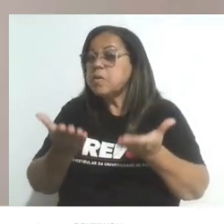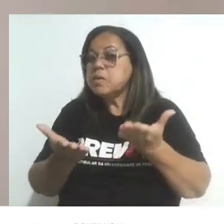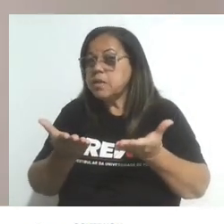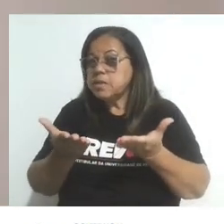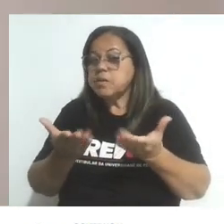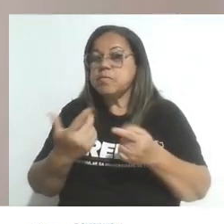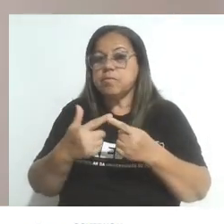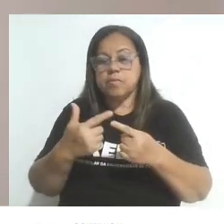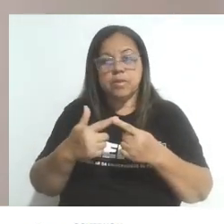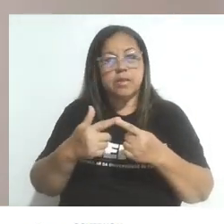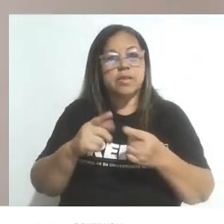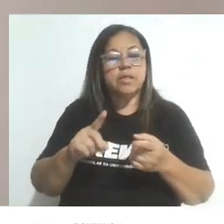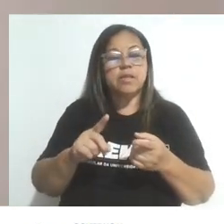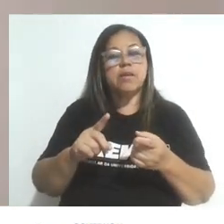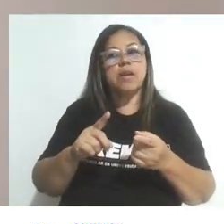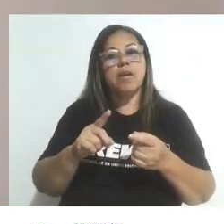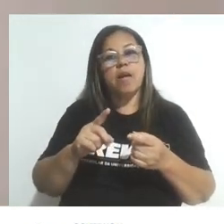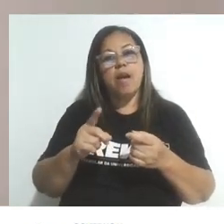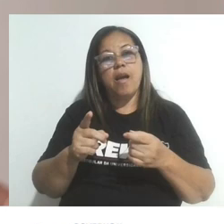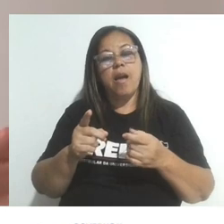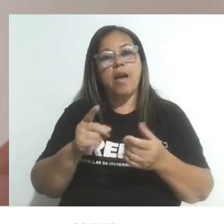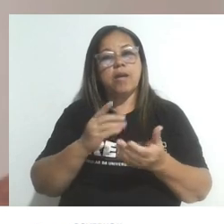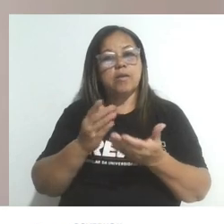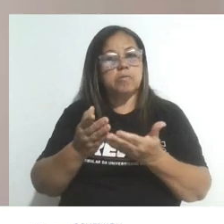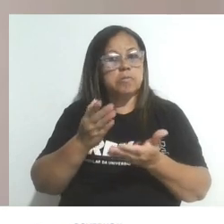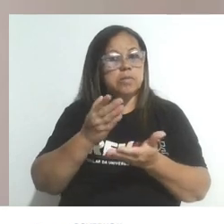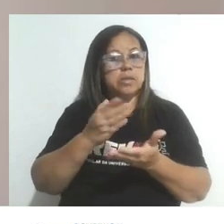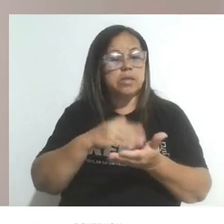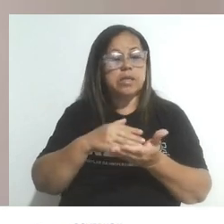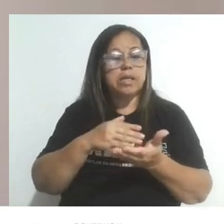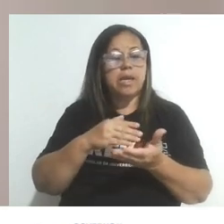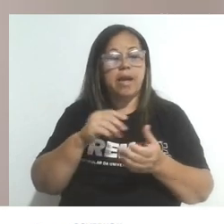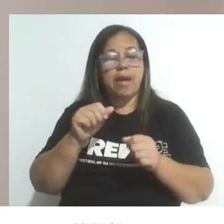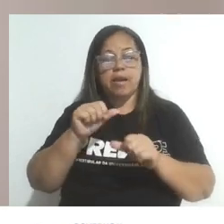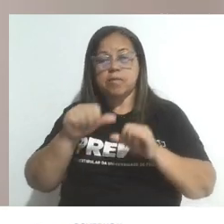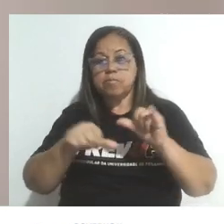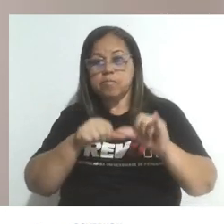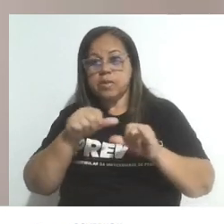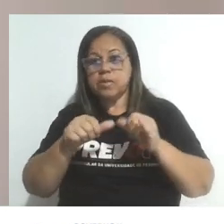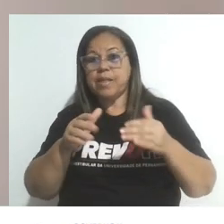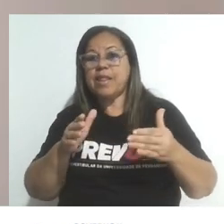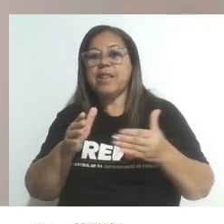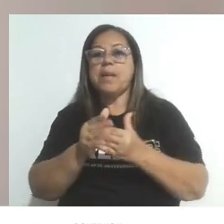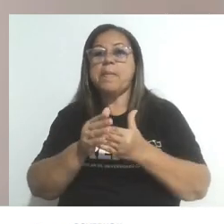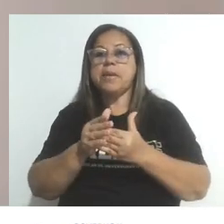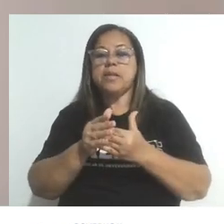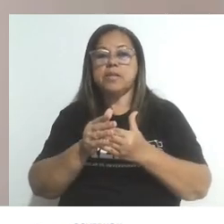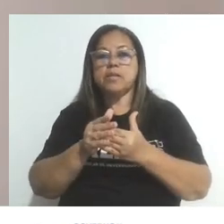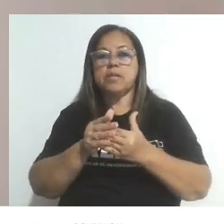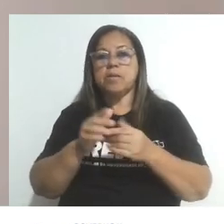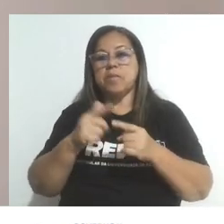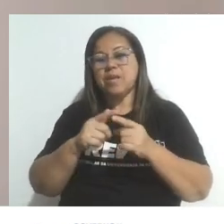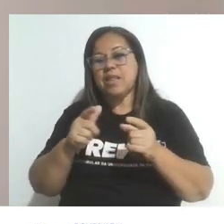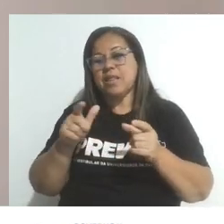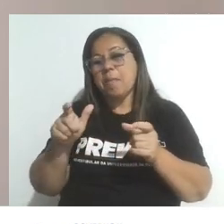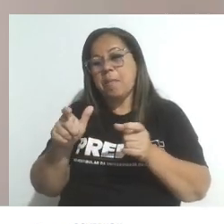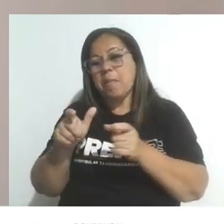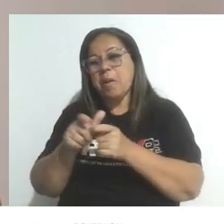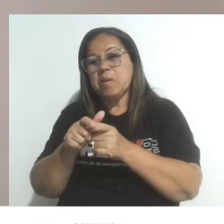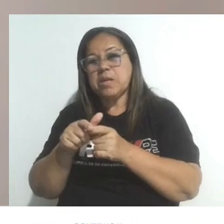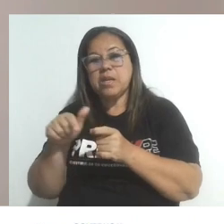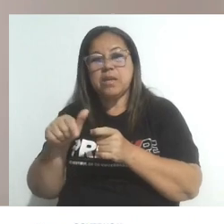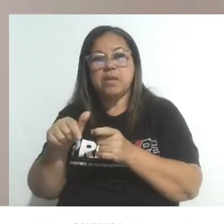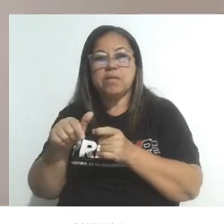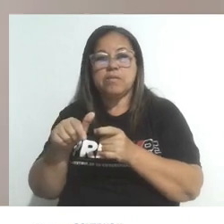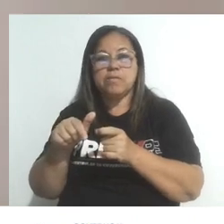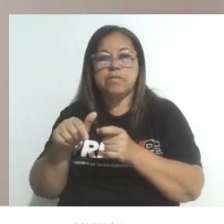desbalanceada, a reação é interrompida quando o reagente limitante, ou seja, aquele que está em menor quantidade, é completamente